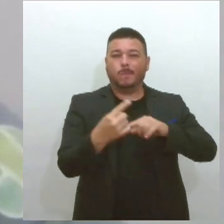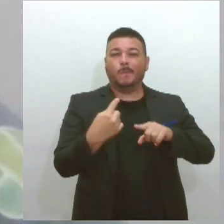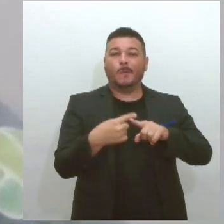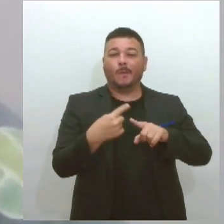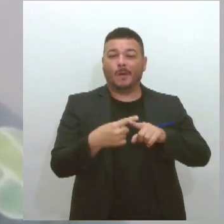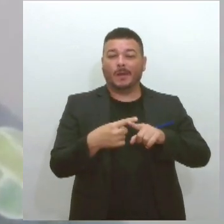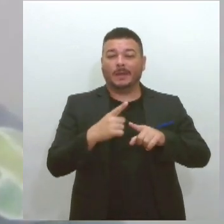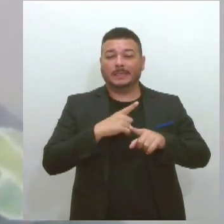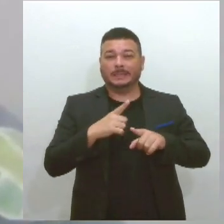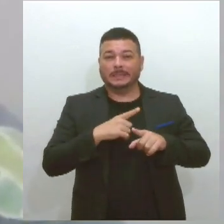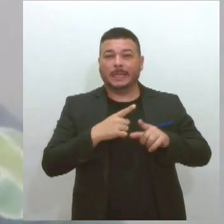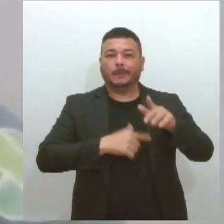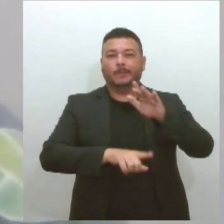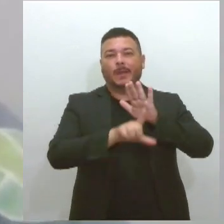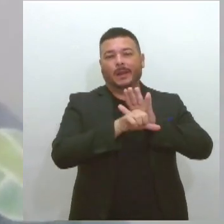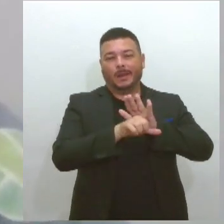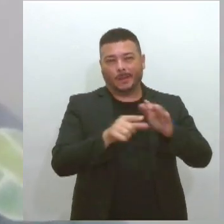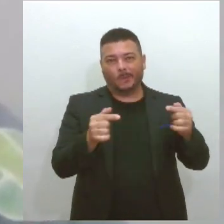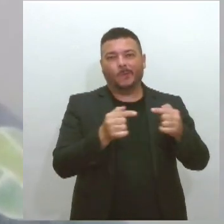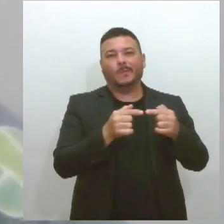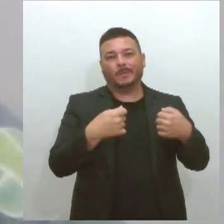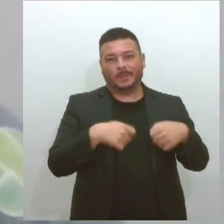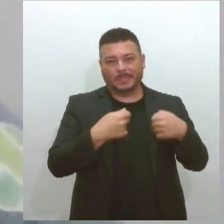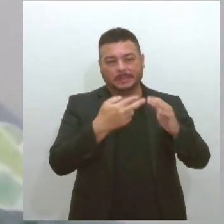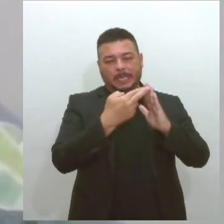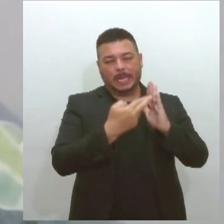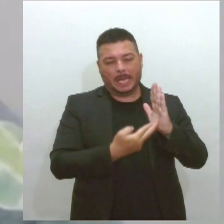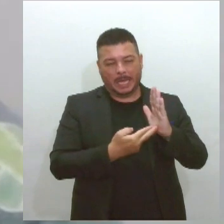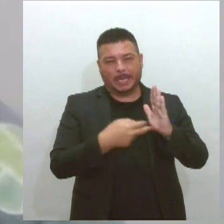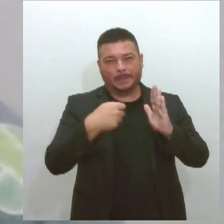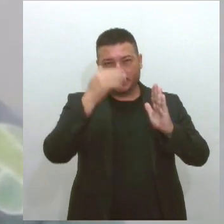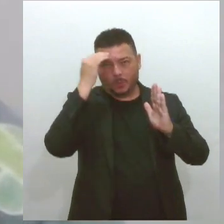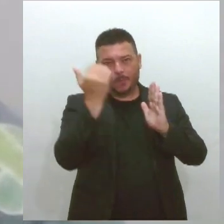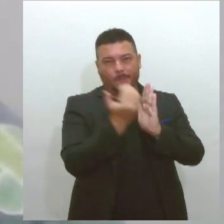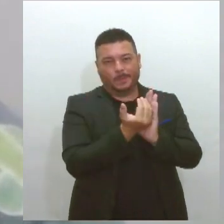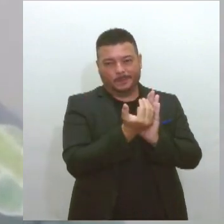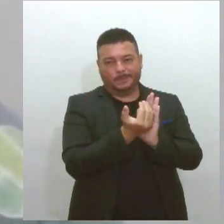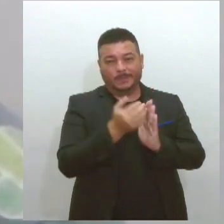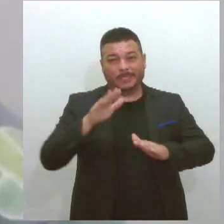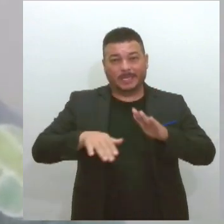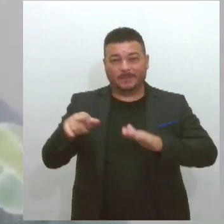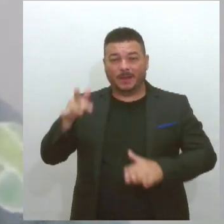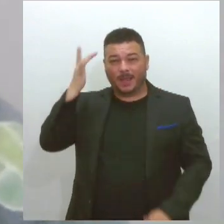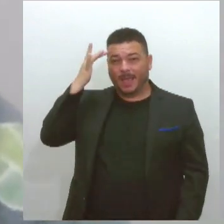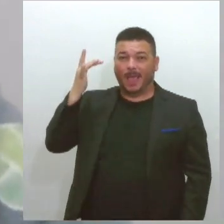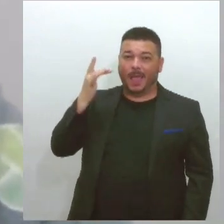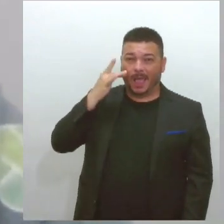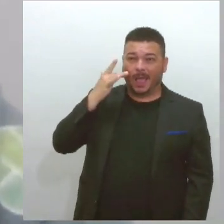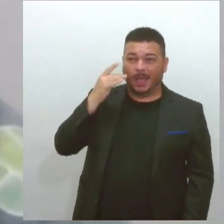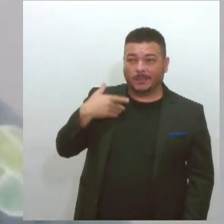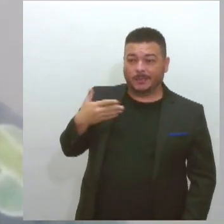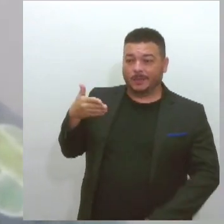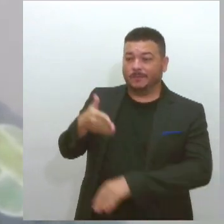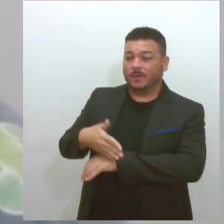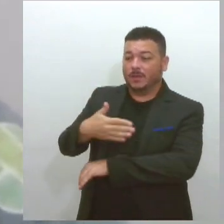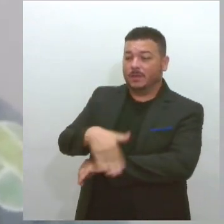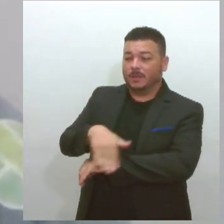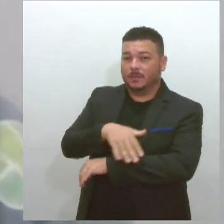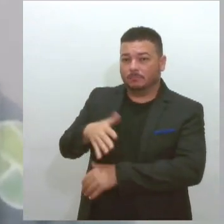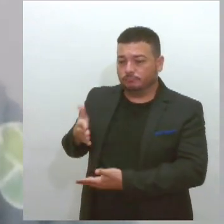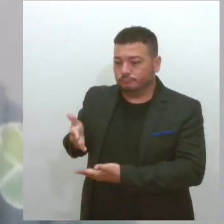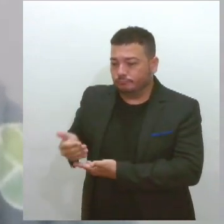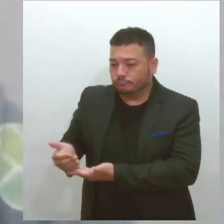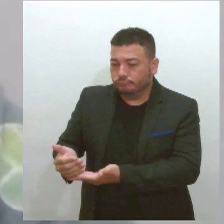legalidade, né, tem todo um regimento a se cumprir, e às vezes eles acham que está nas ruas, catando material ali,